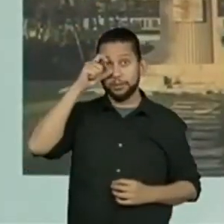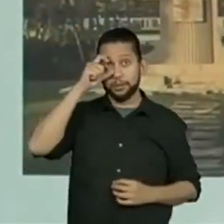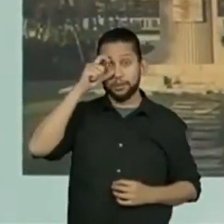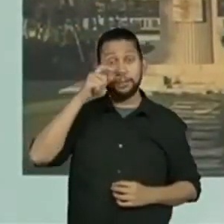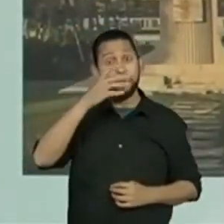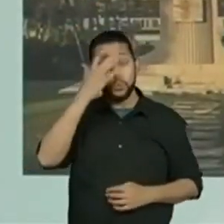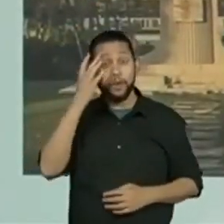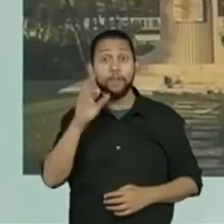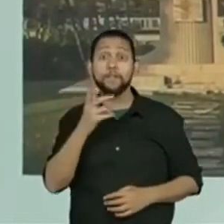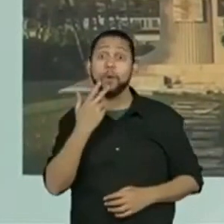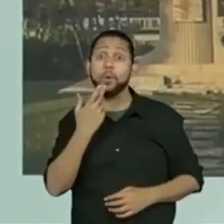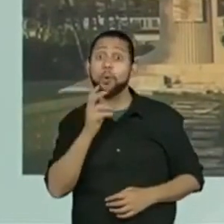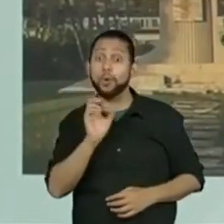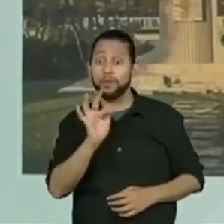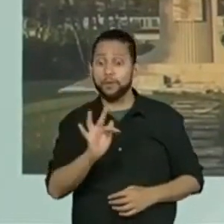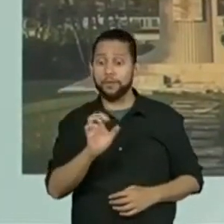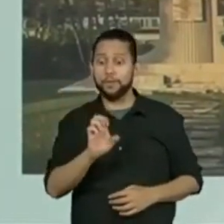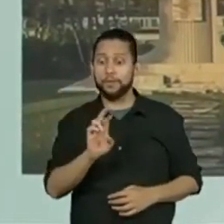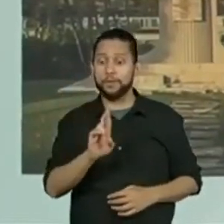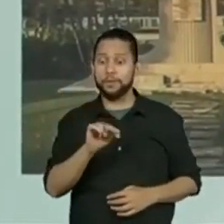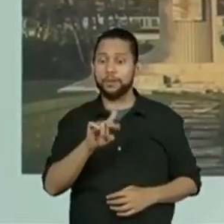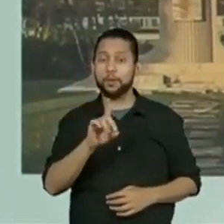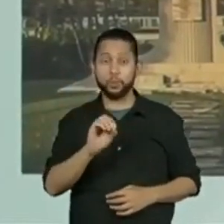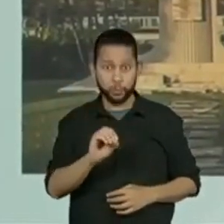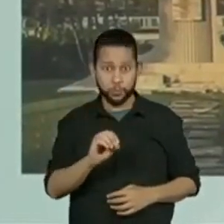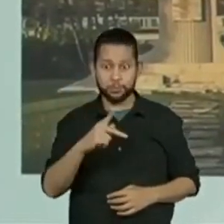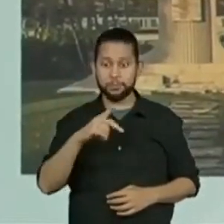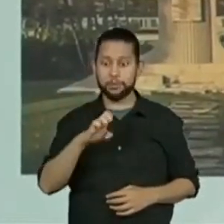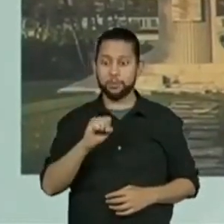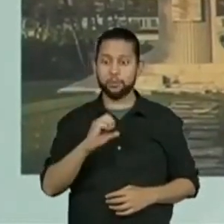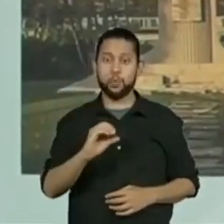Fernando Pessoa. Eu não coloquei o Pessoa no sarau.